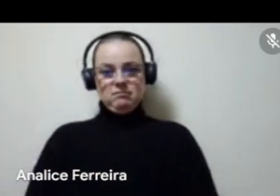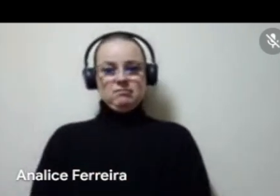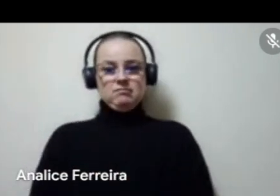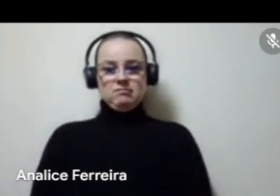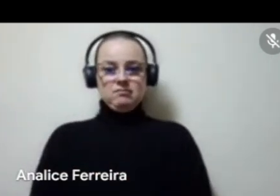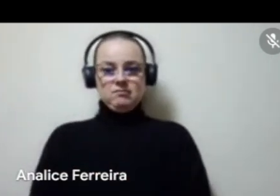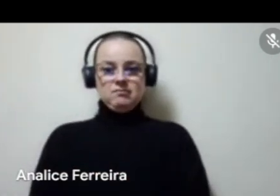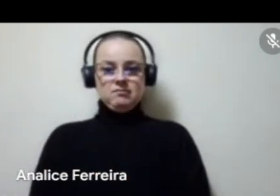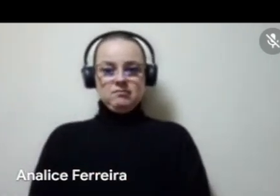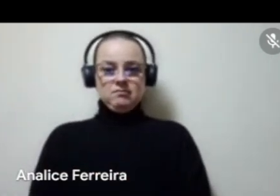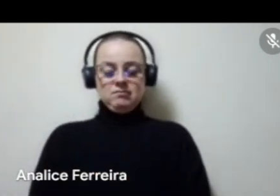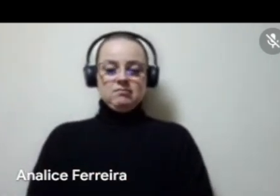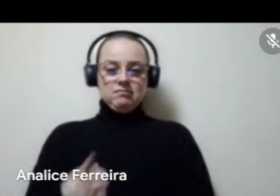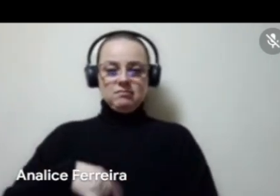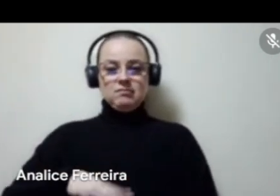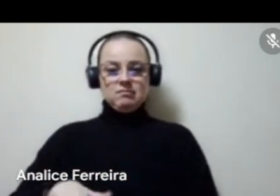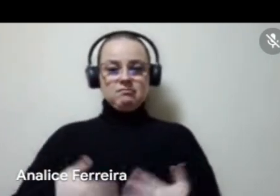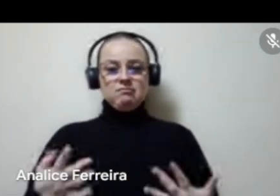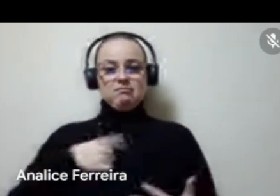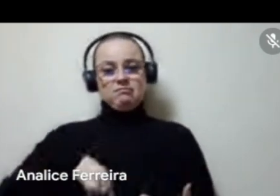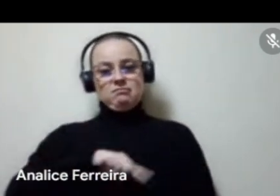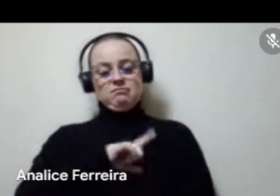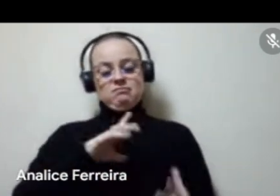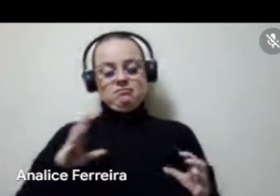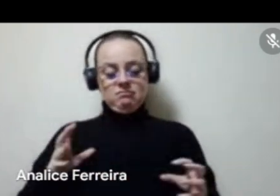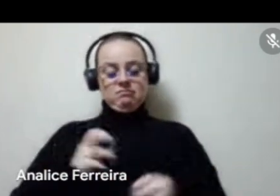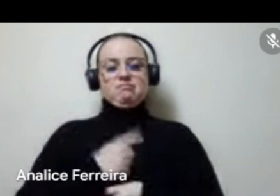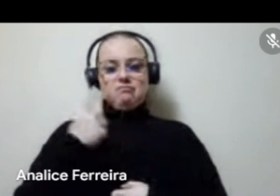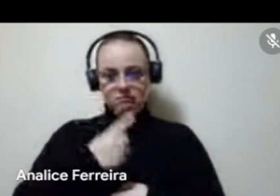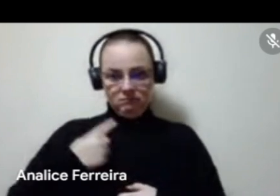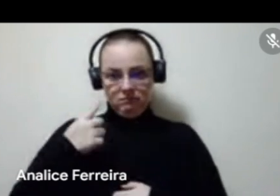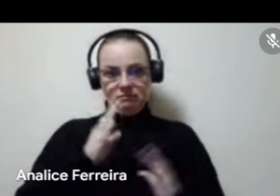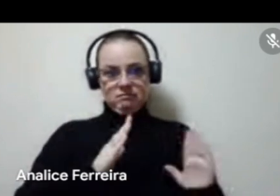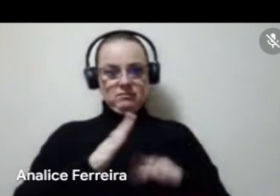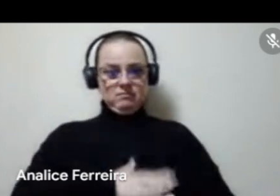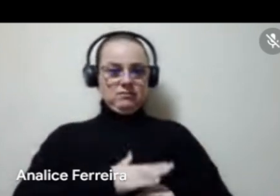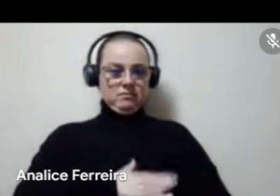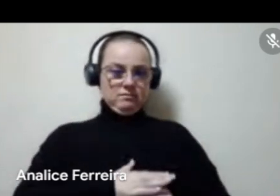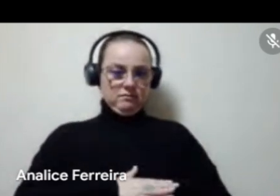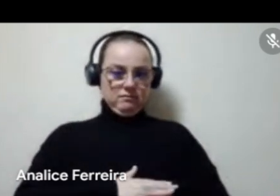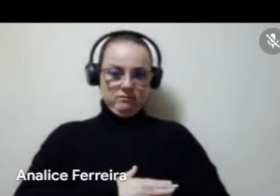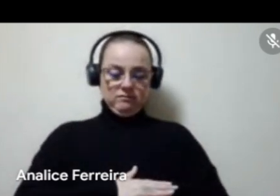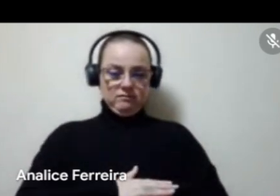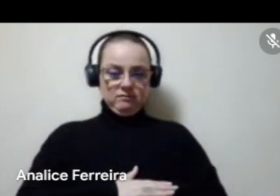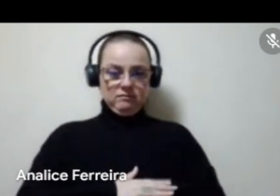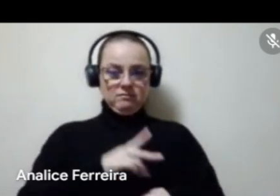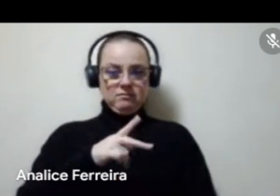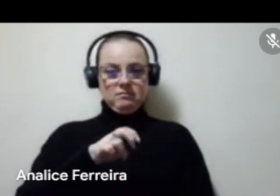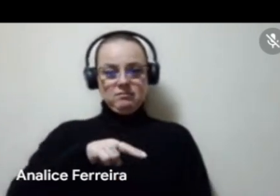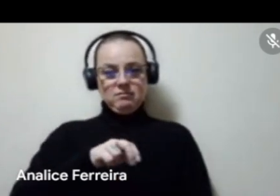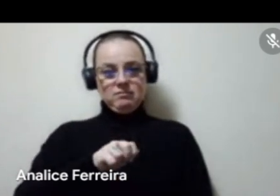e aí a gente tem esse acúmulo de horas nessa etapa para a PNAB a gente está